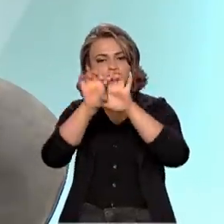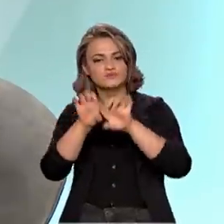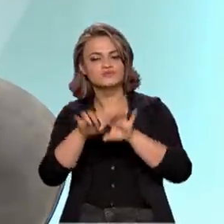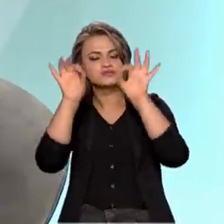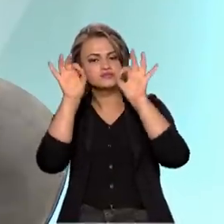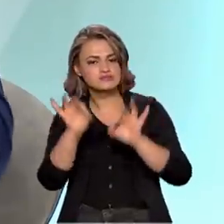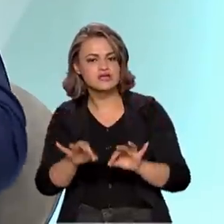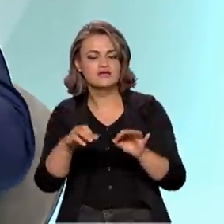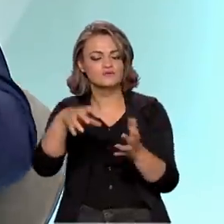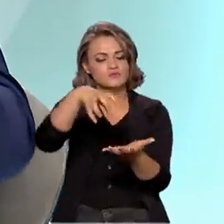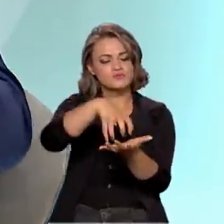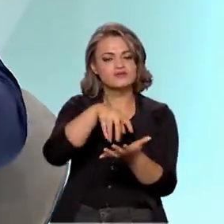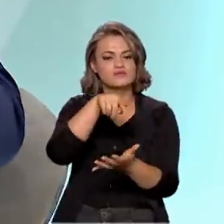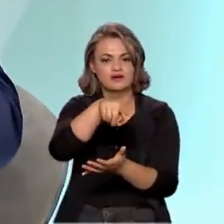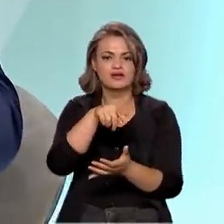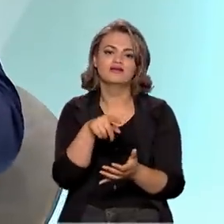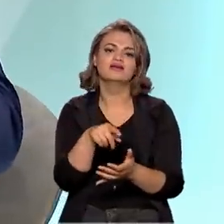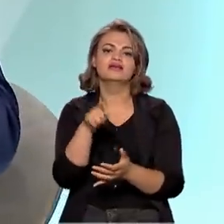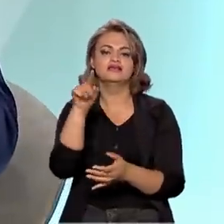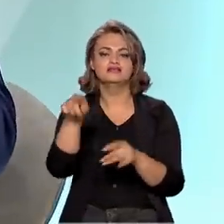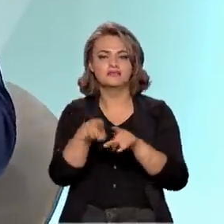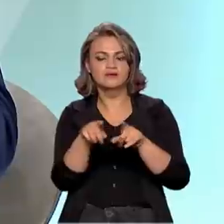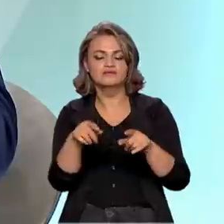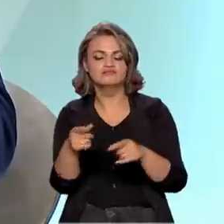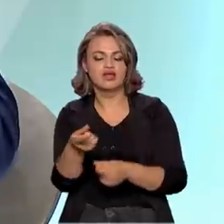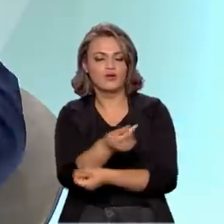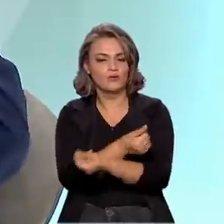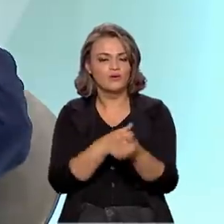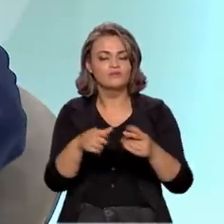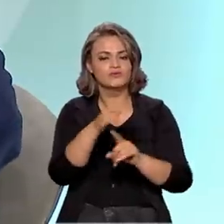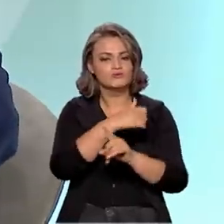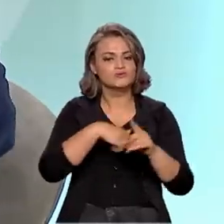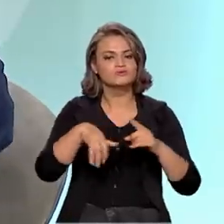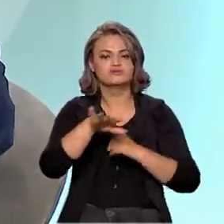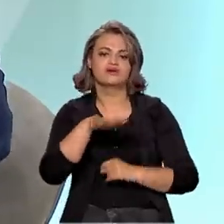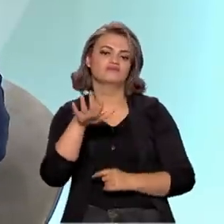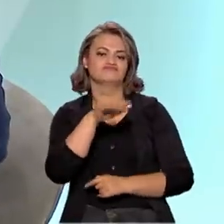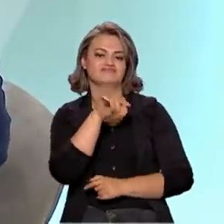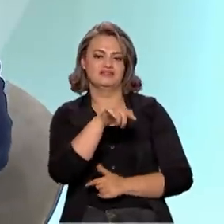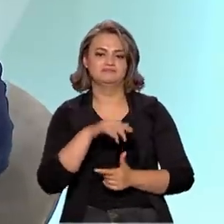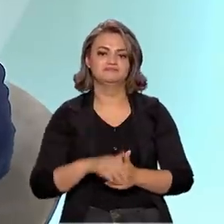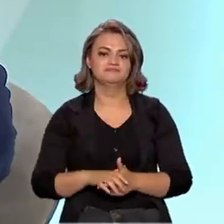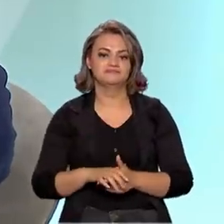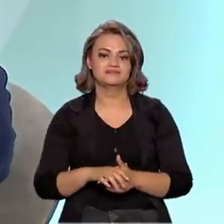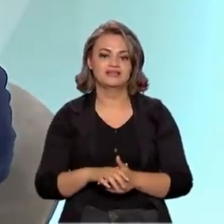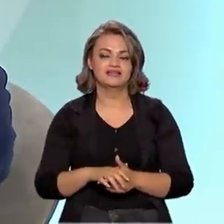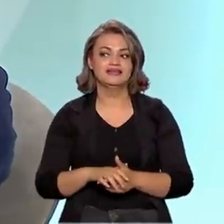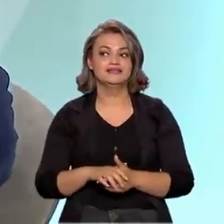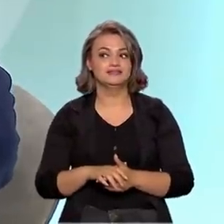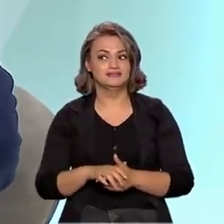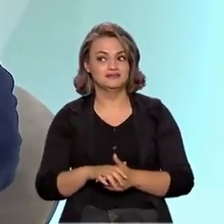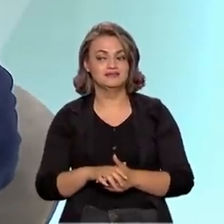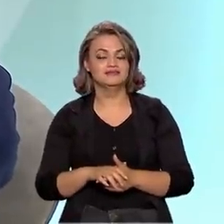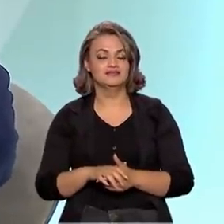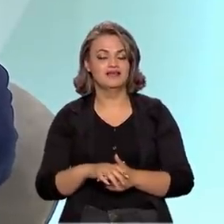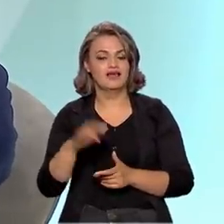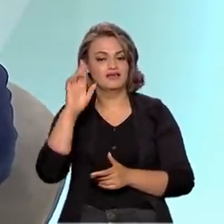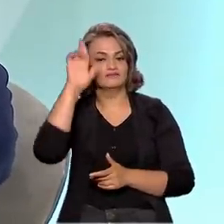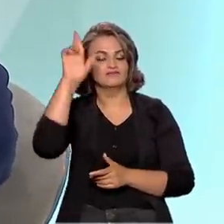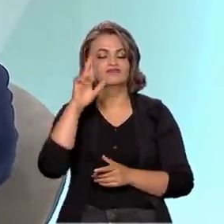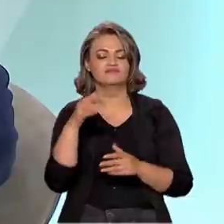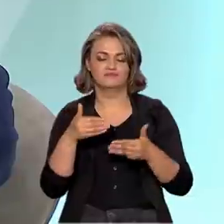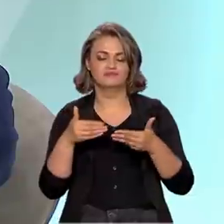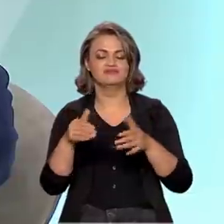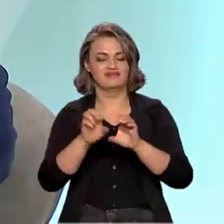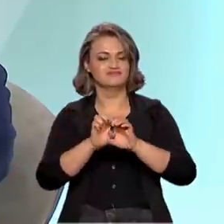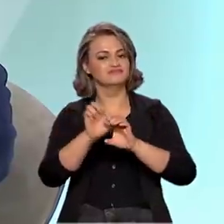necessária dentro do centro e também o desenvolvimento econômico e social da região. E isso é implantado, né? É liderado pelo Ministério de Ciência,